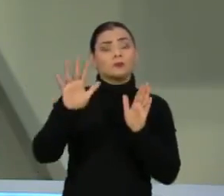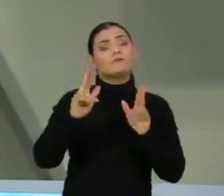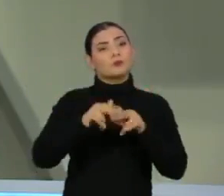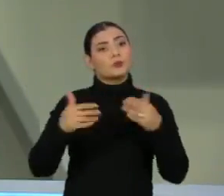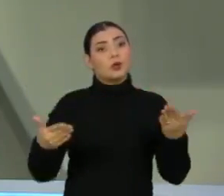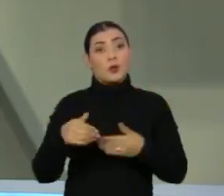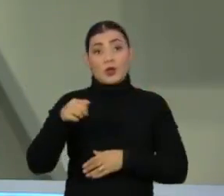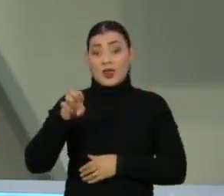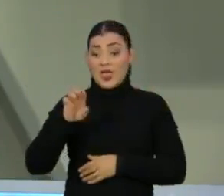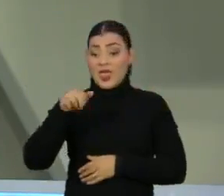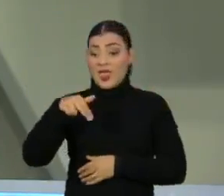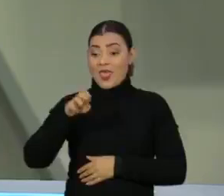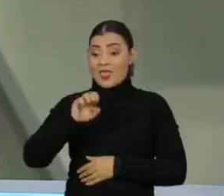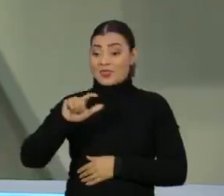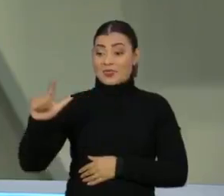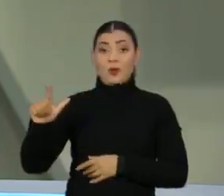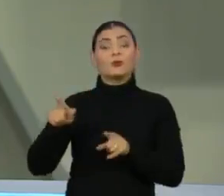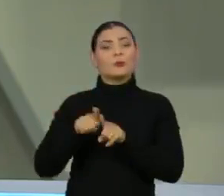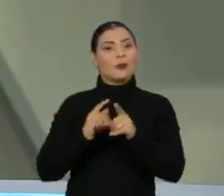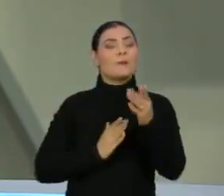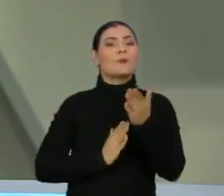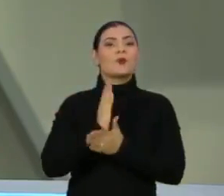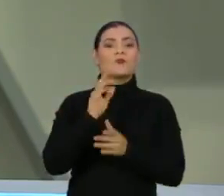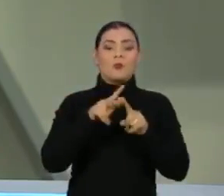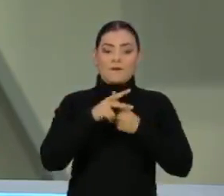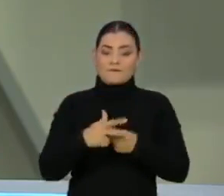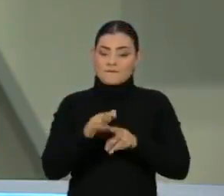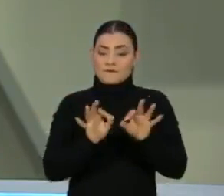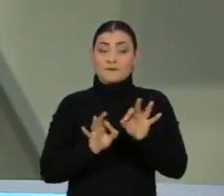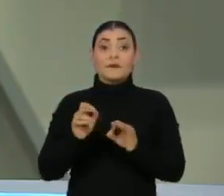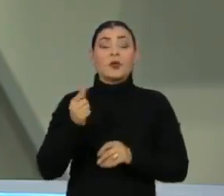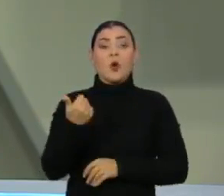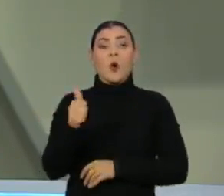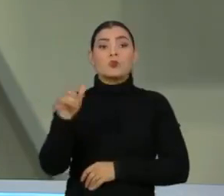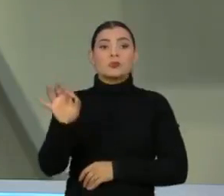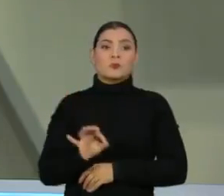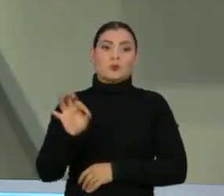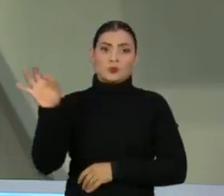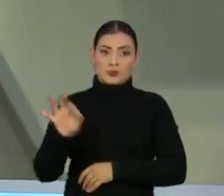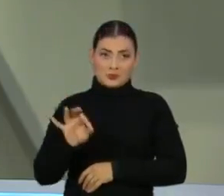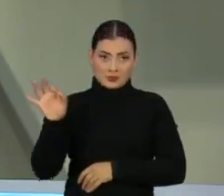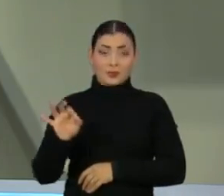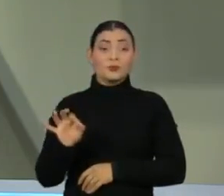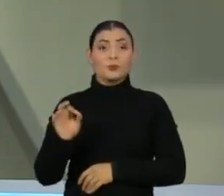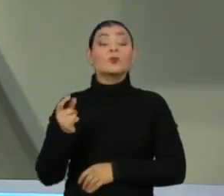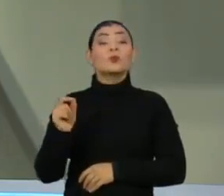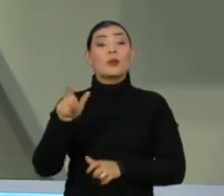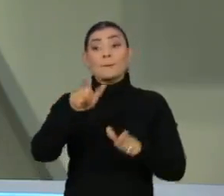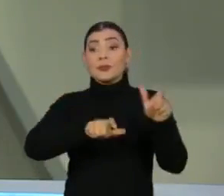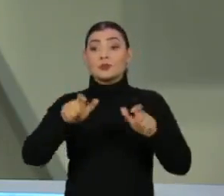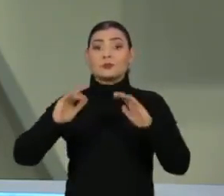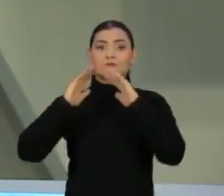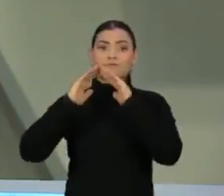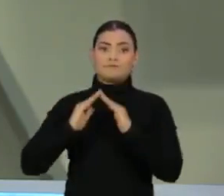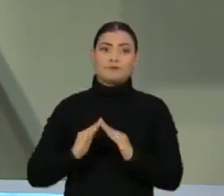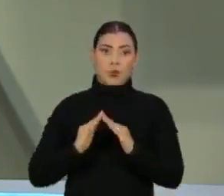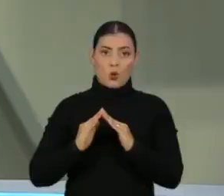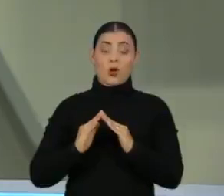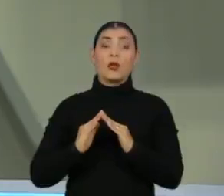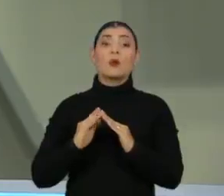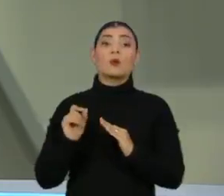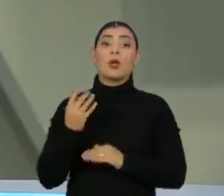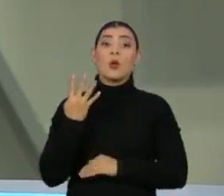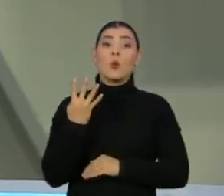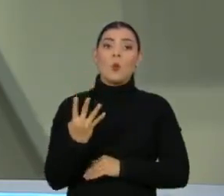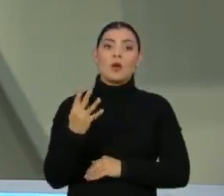a Agência Nacional de Energia Elétrica aprovou ainda um reajuste de mais de 11% para os consumidores residenciais e de quase